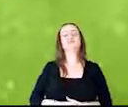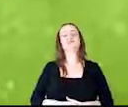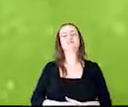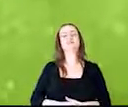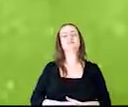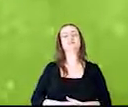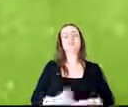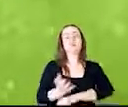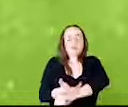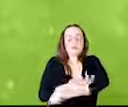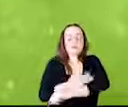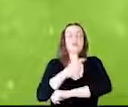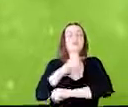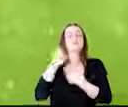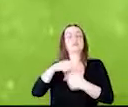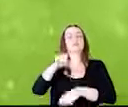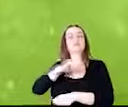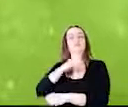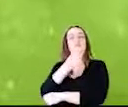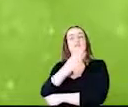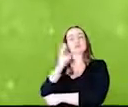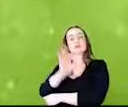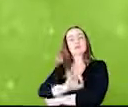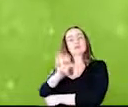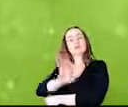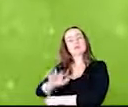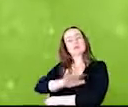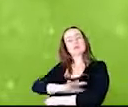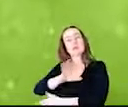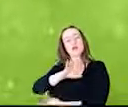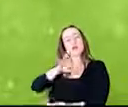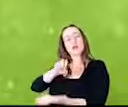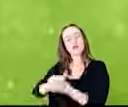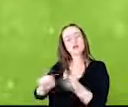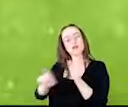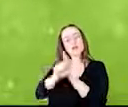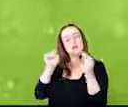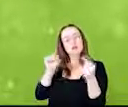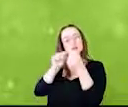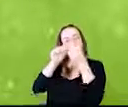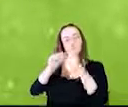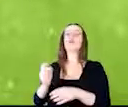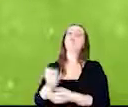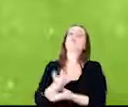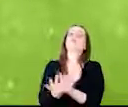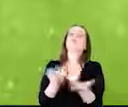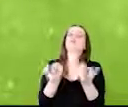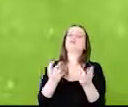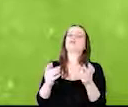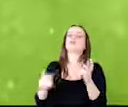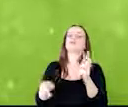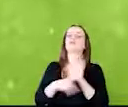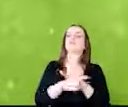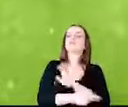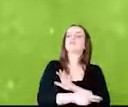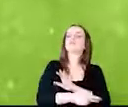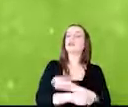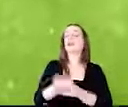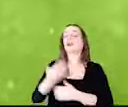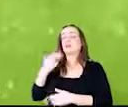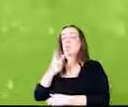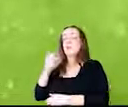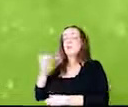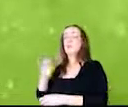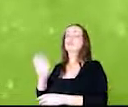35% da área como reserva legal, uma área de vegetação nativa. Era 20% quando nós chegamos ao Mato Grosso